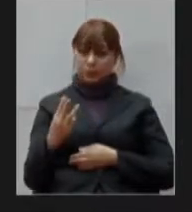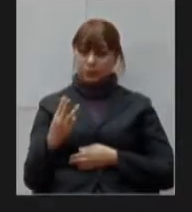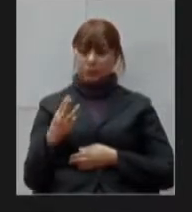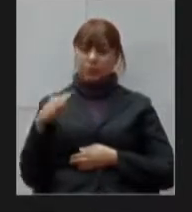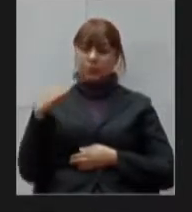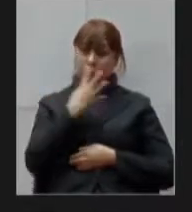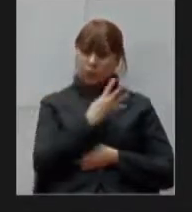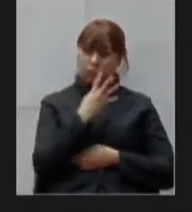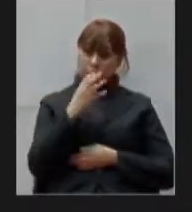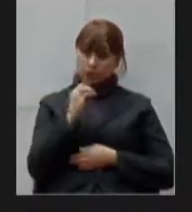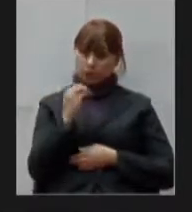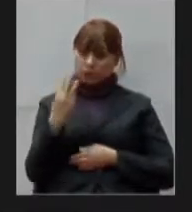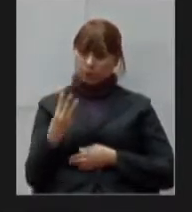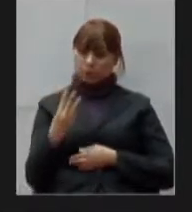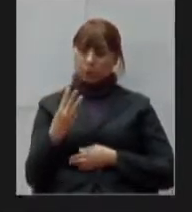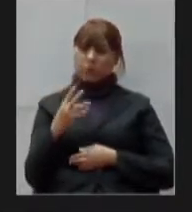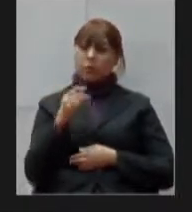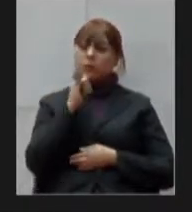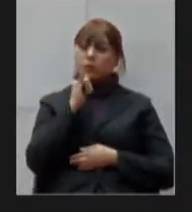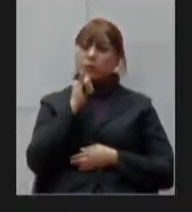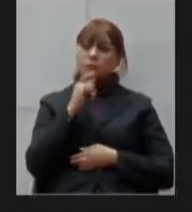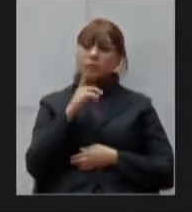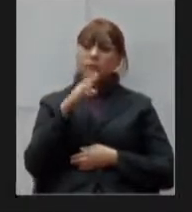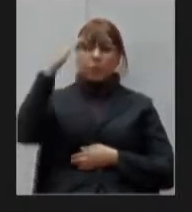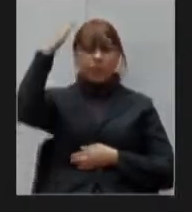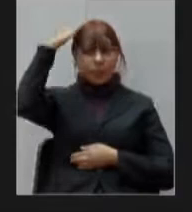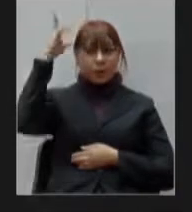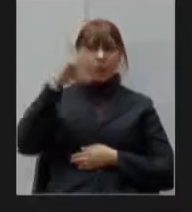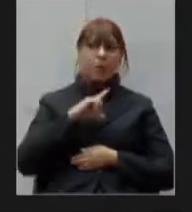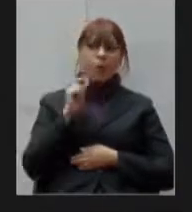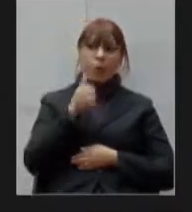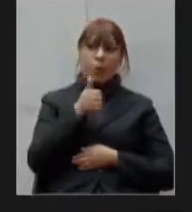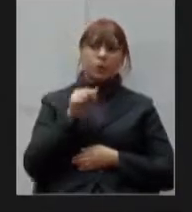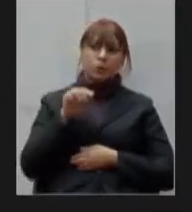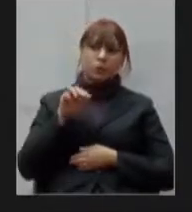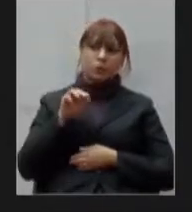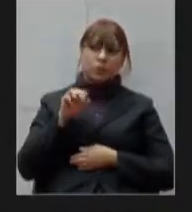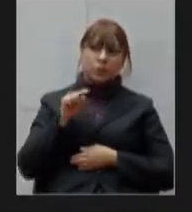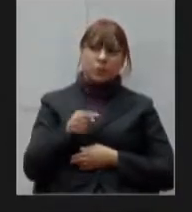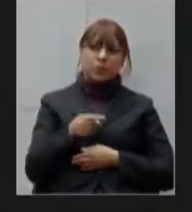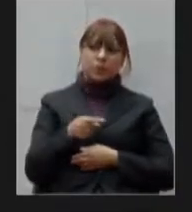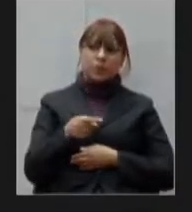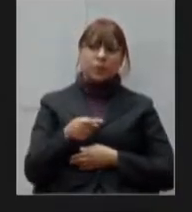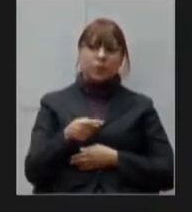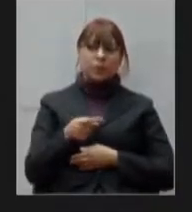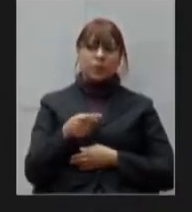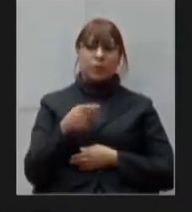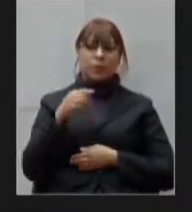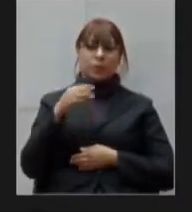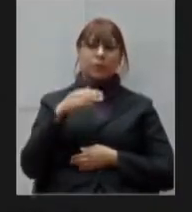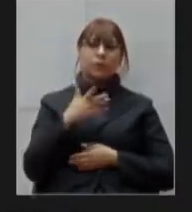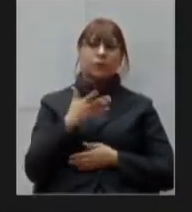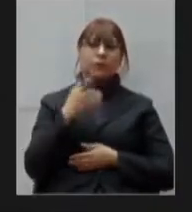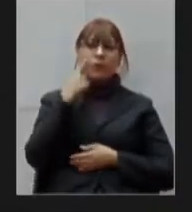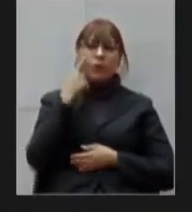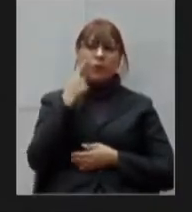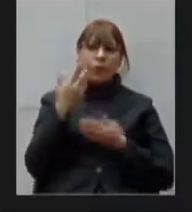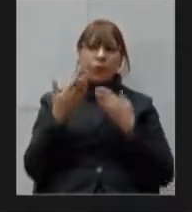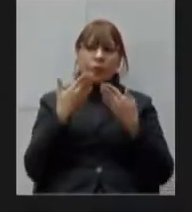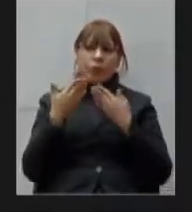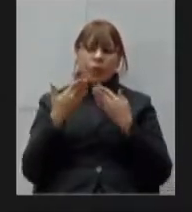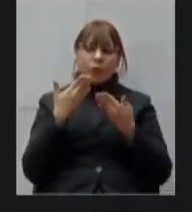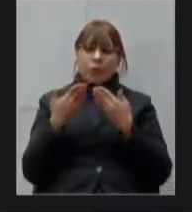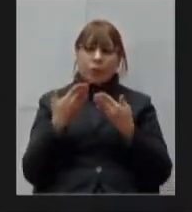Paraná tem 11 milhões de habitantes Santa Catarina 7 milhões olha a população que eles tem lá